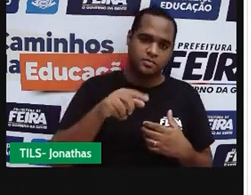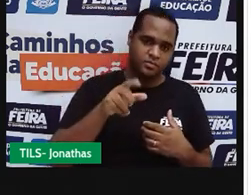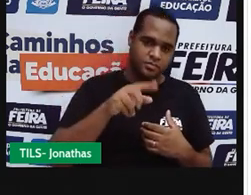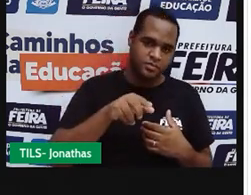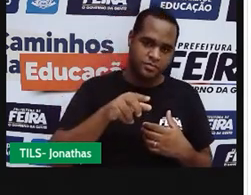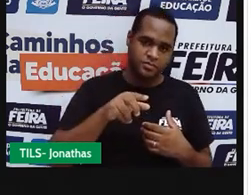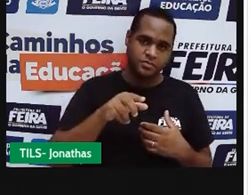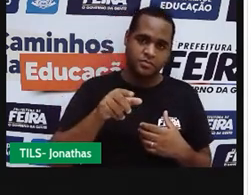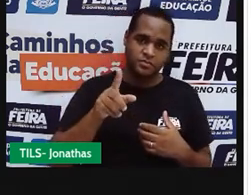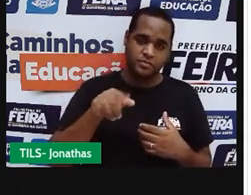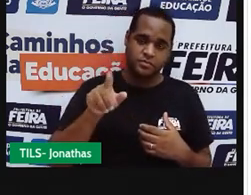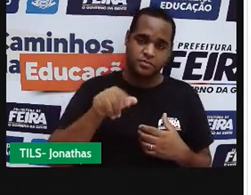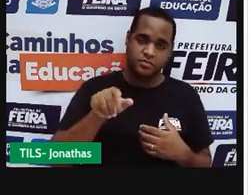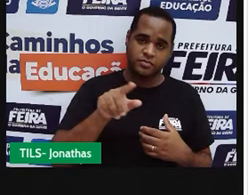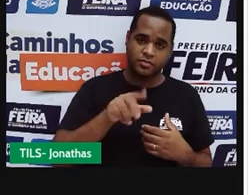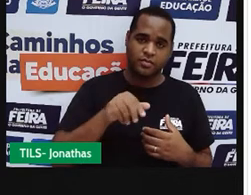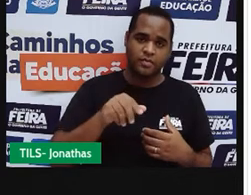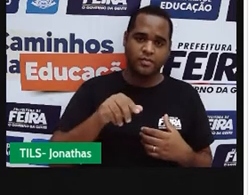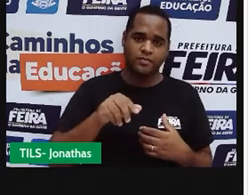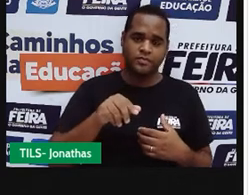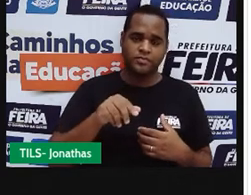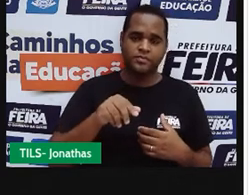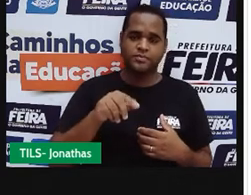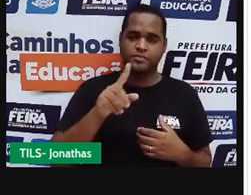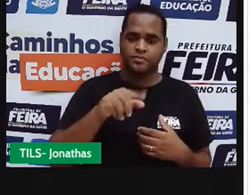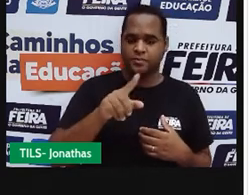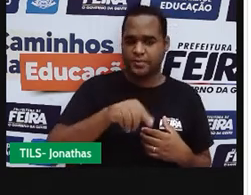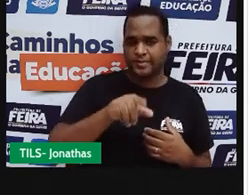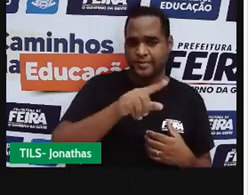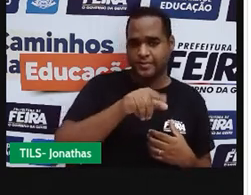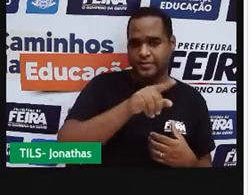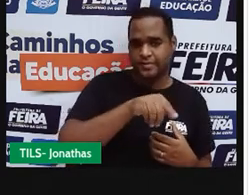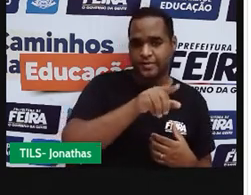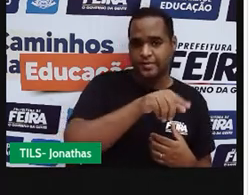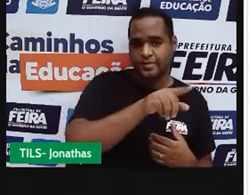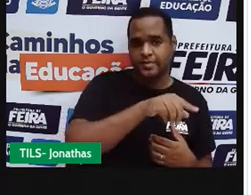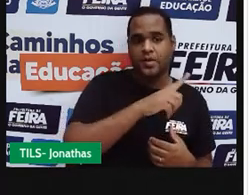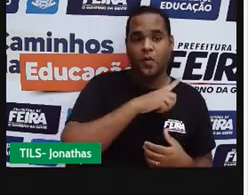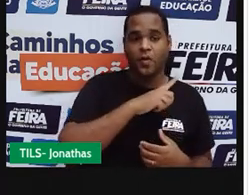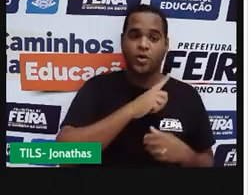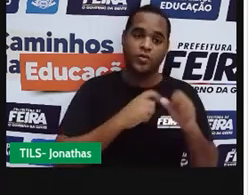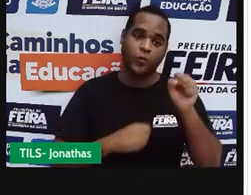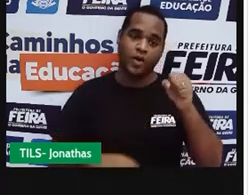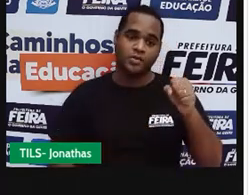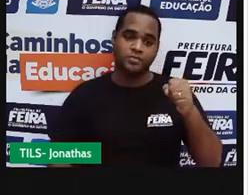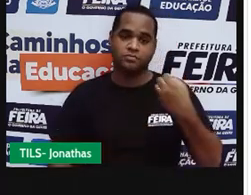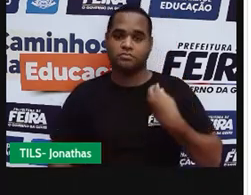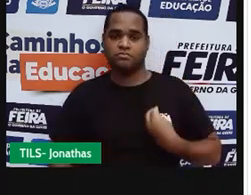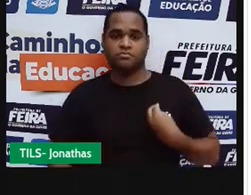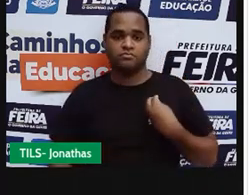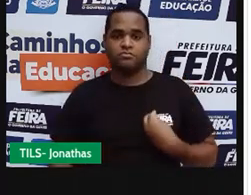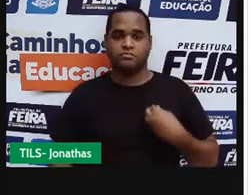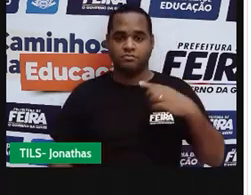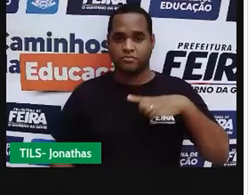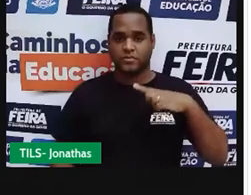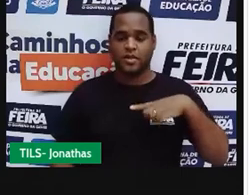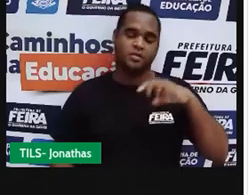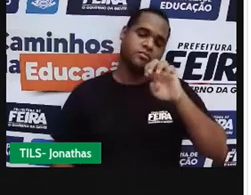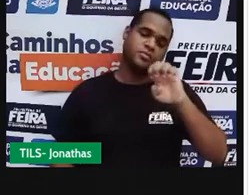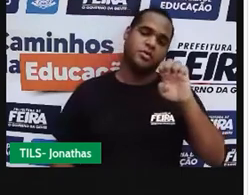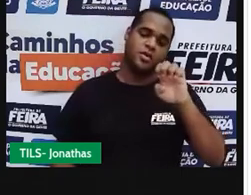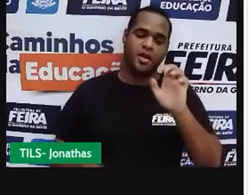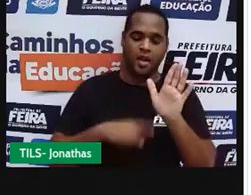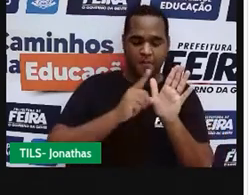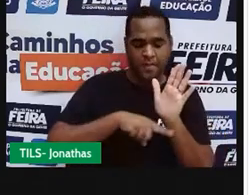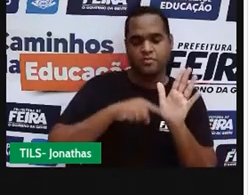2, 3, 4, 5, 6, 7, 8. E aí ele para no